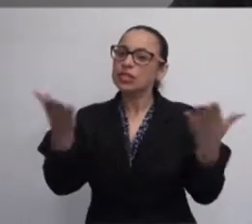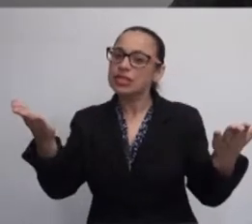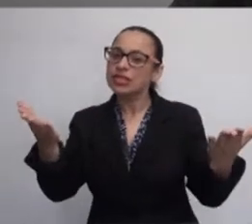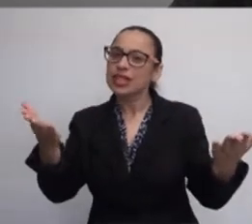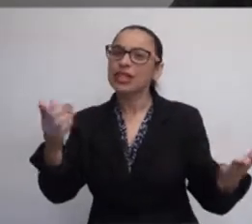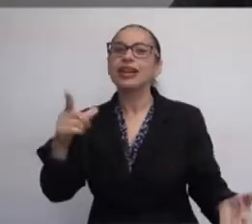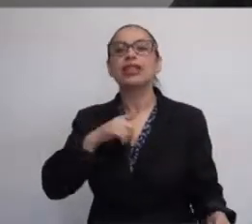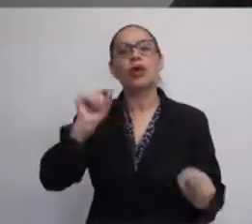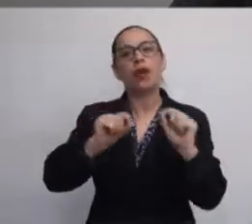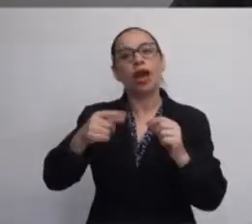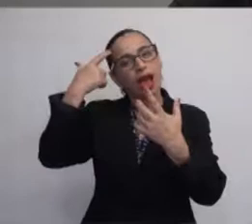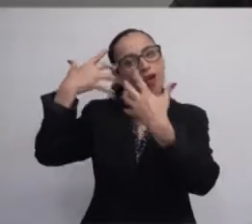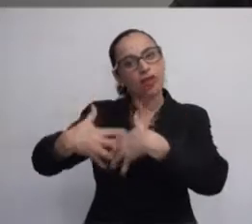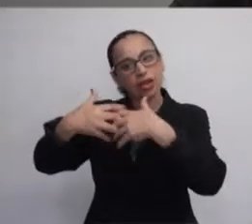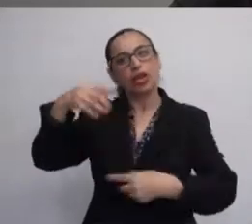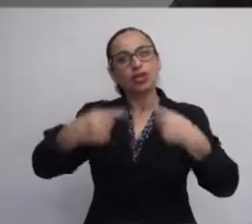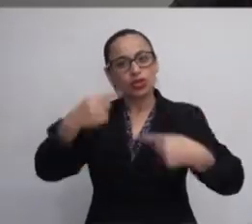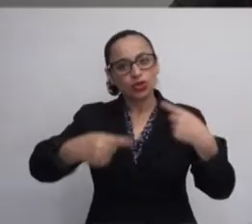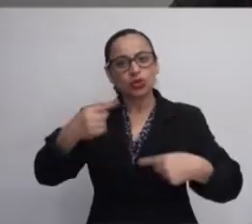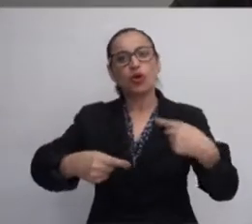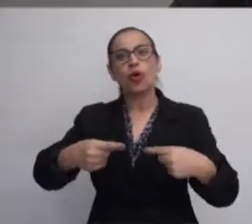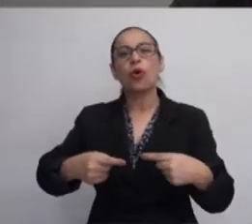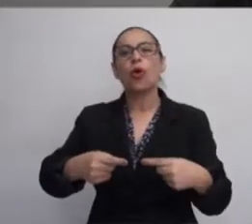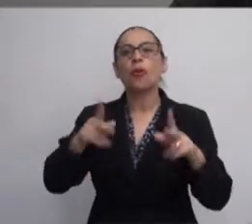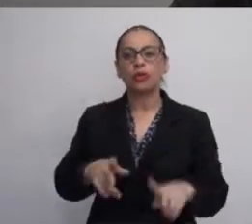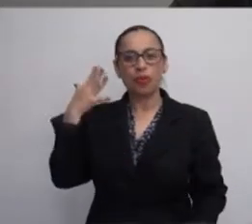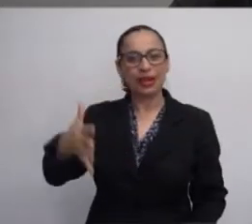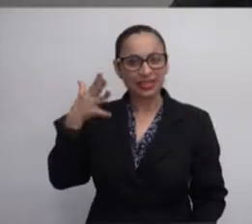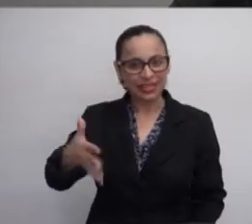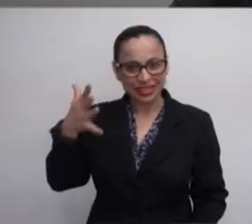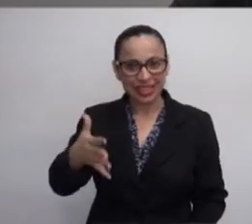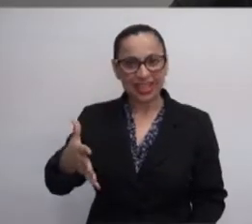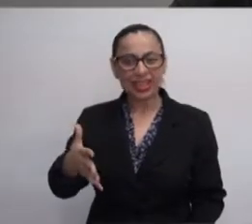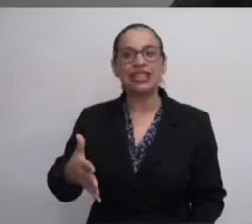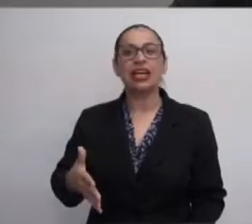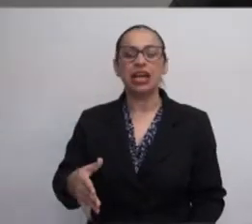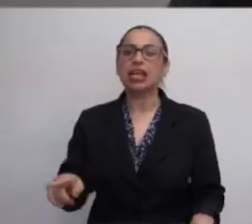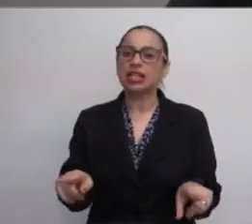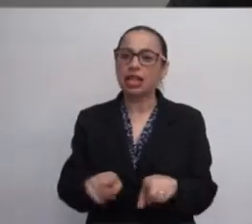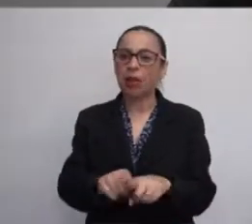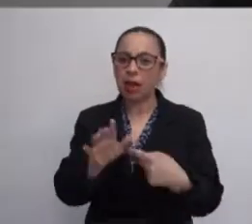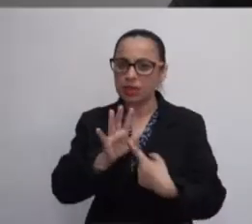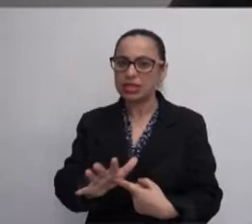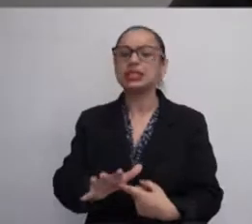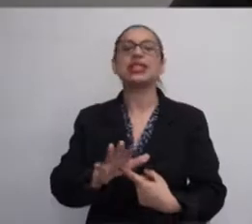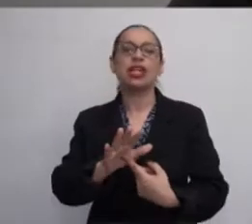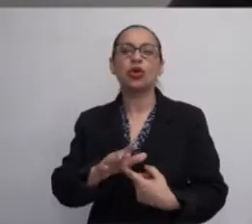reflexões e discutido com os palestrantes e os apresentadores de comunicações